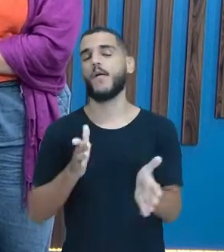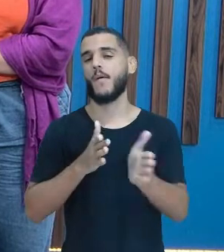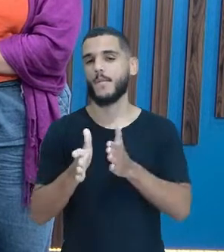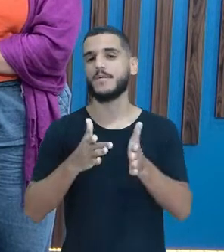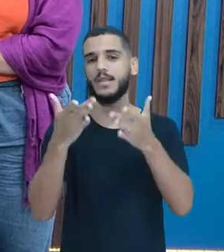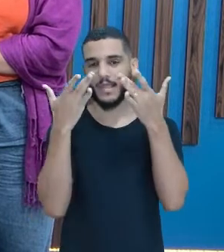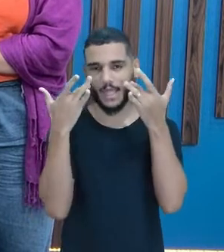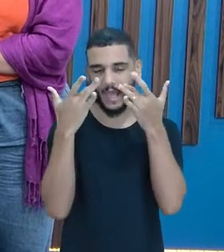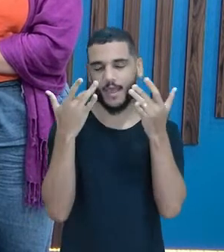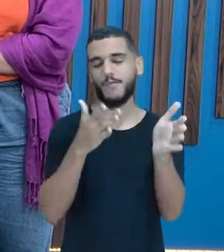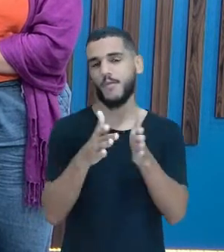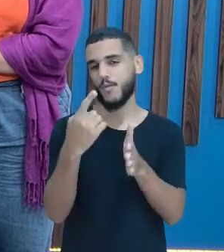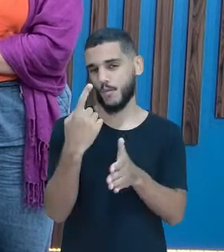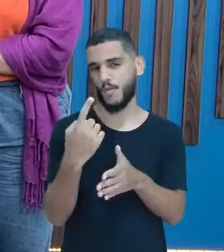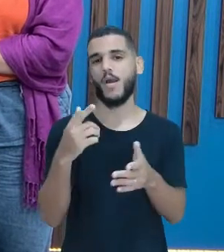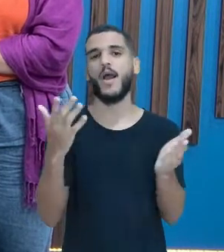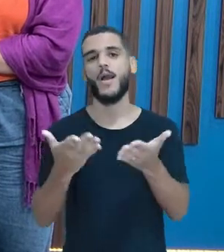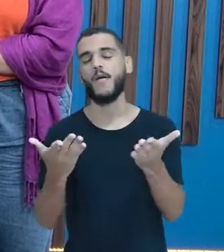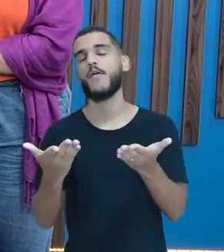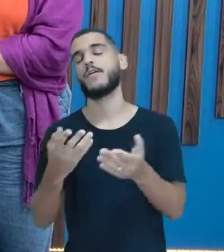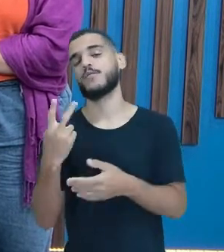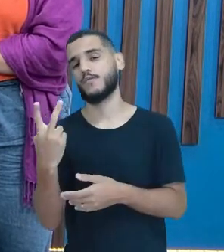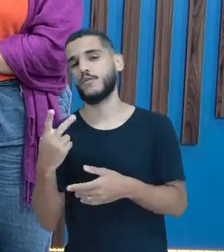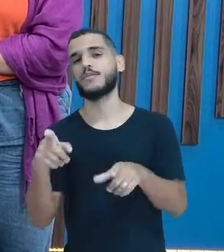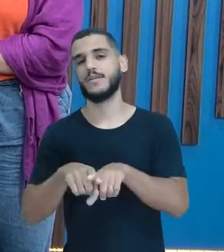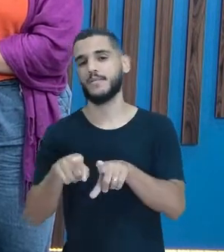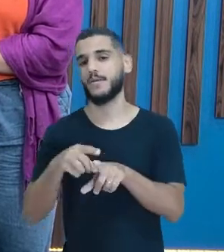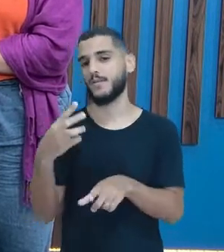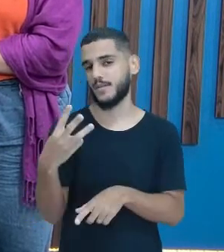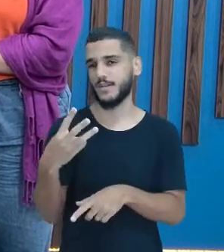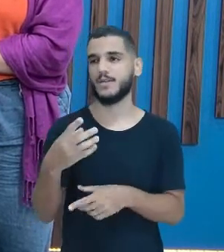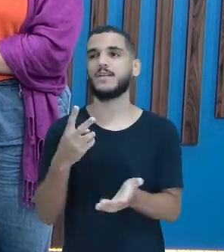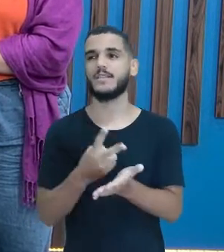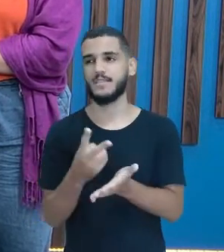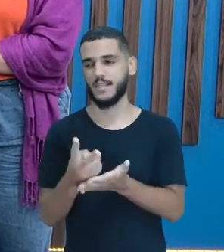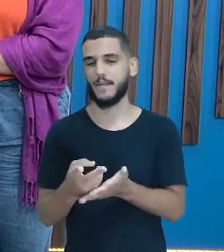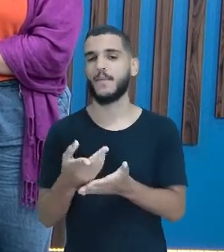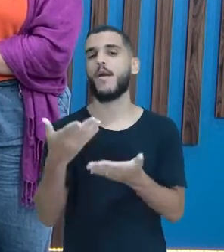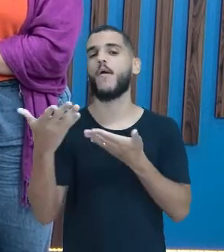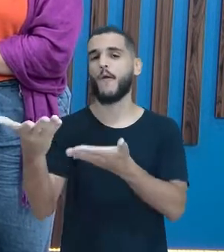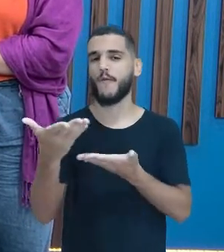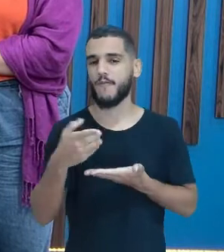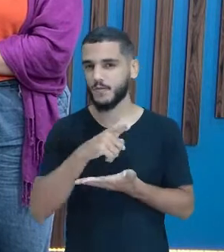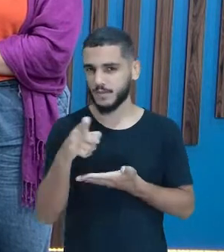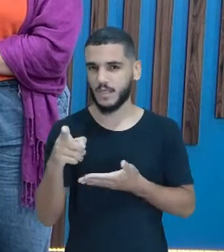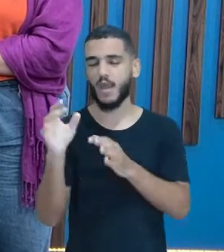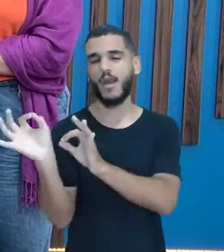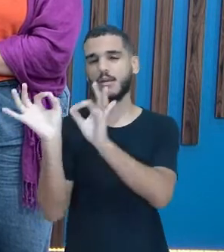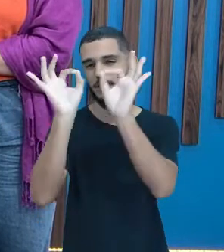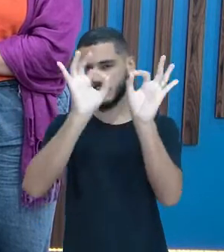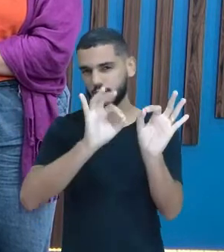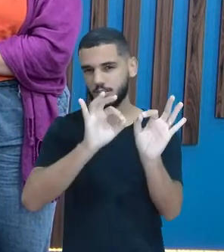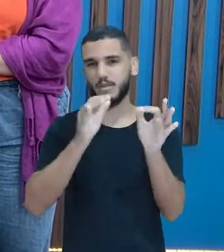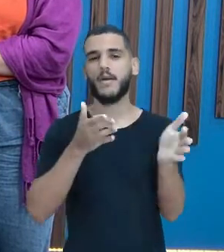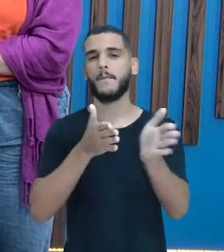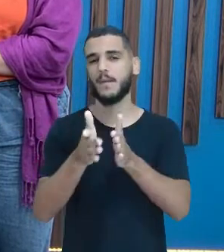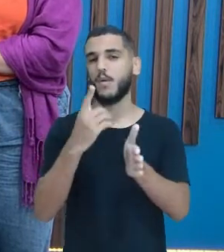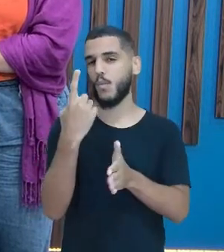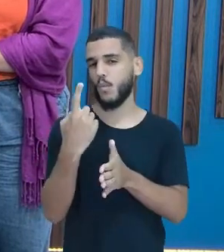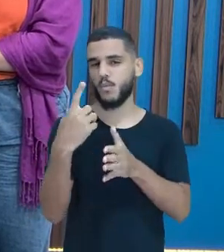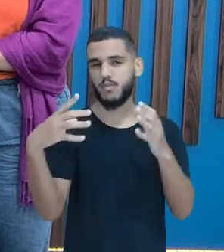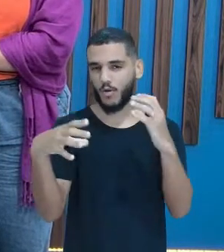1, agora no 2 e também no 3. Eu sempre faço isso, gente. Eu convido vocês para assistirem a fase 1 completa,